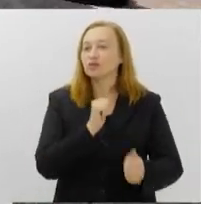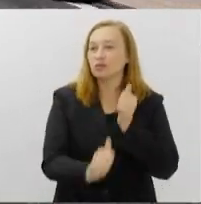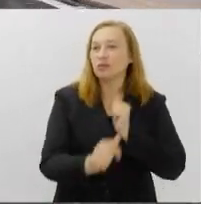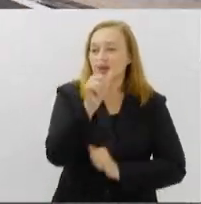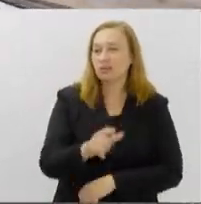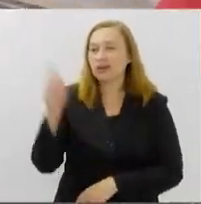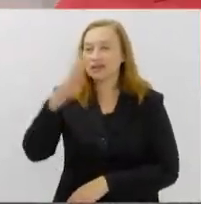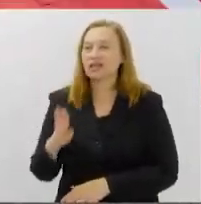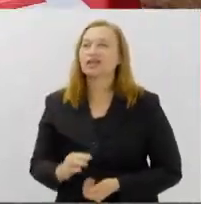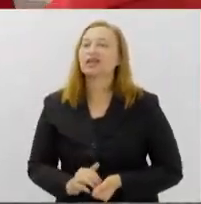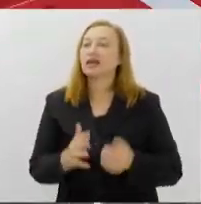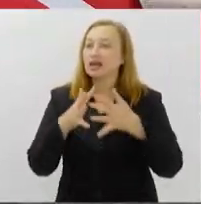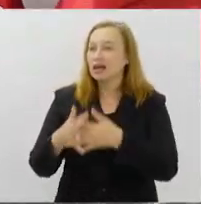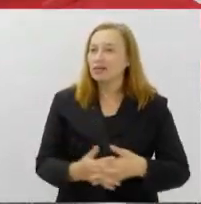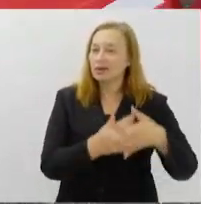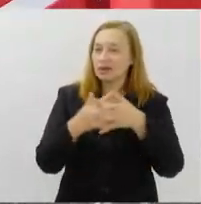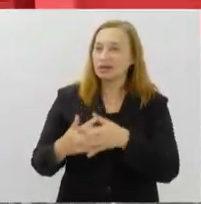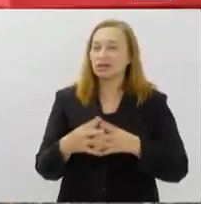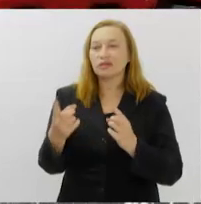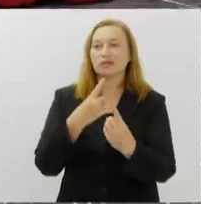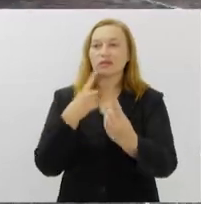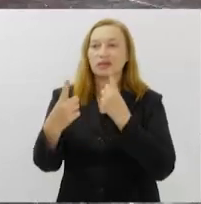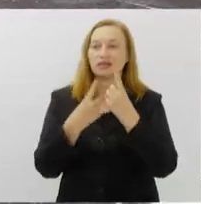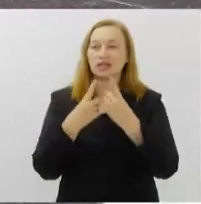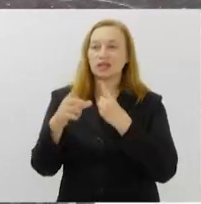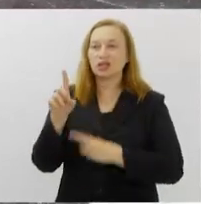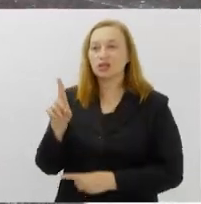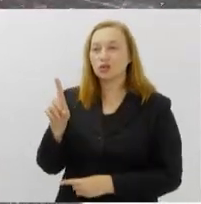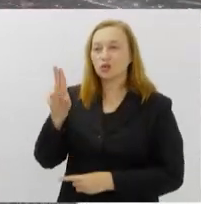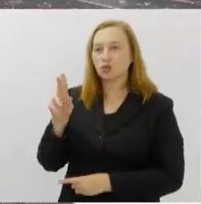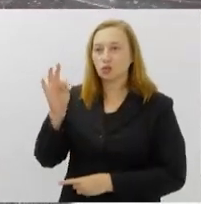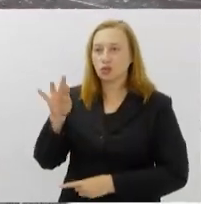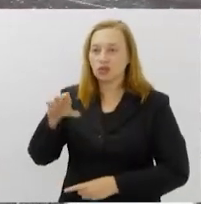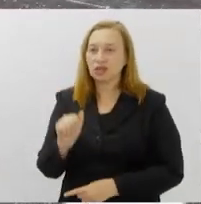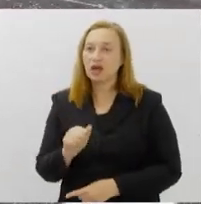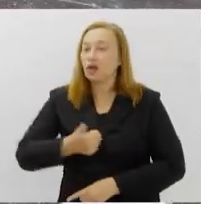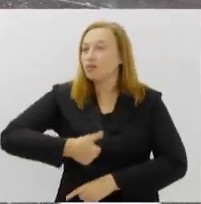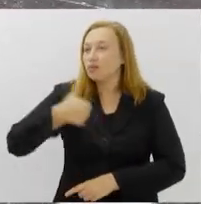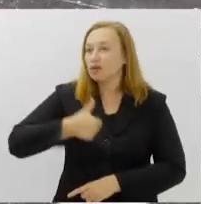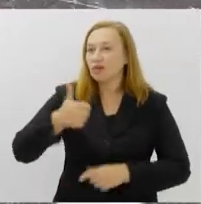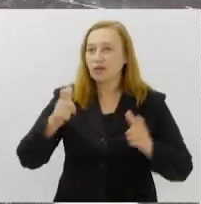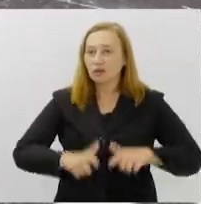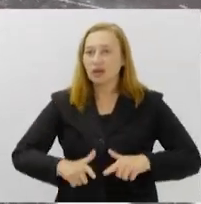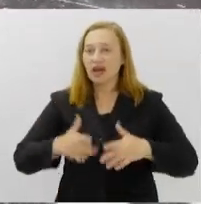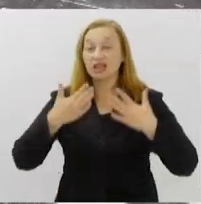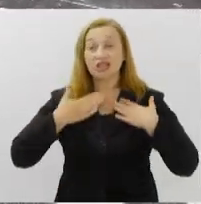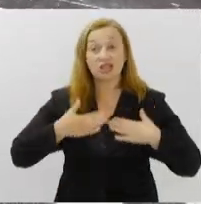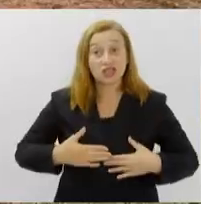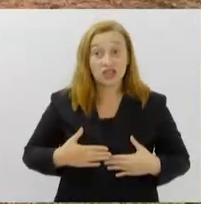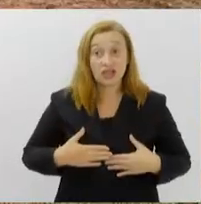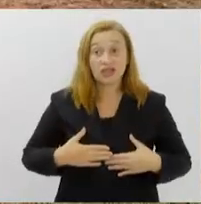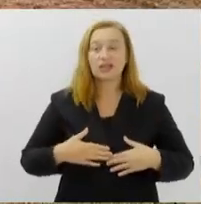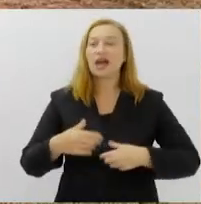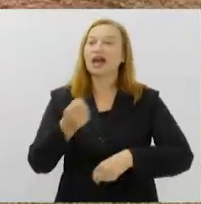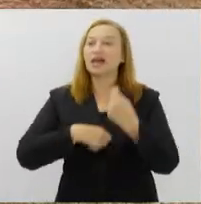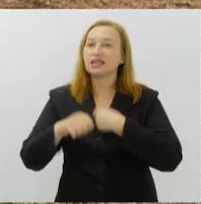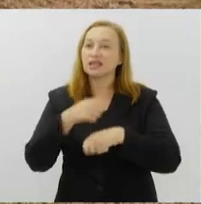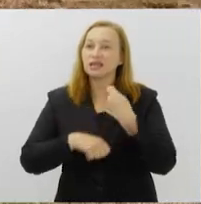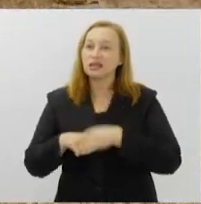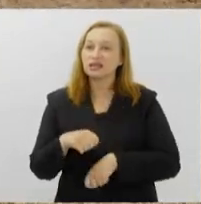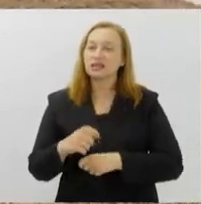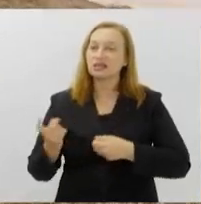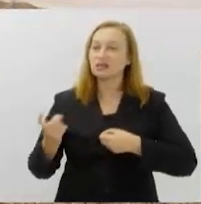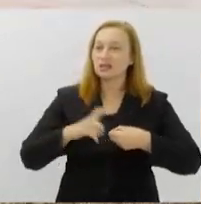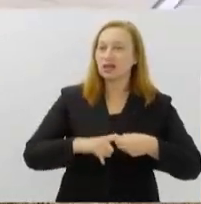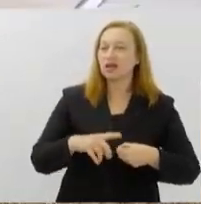Caminhoneiros que circulam pela rodovia Presidente Dutra ganharam seu primeiro ponto de parada e descanso. Administrado pela concessionária